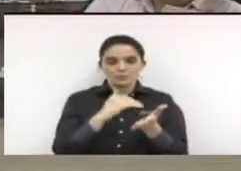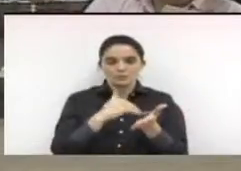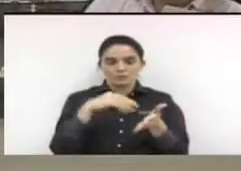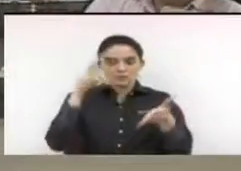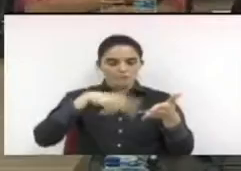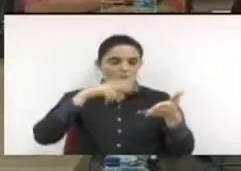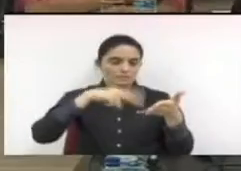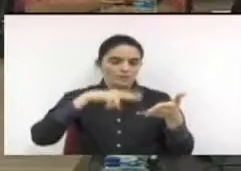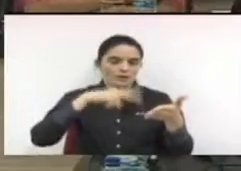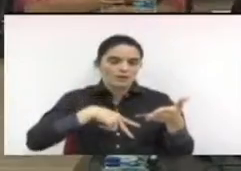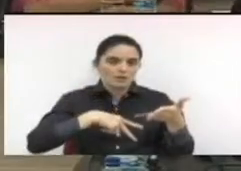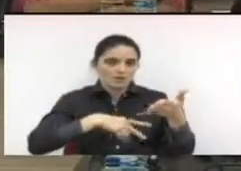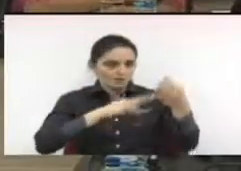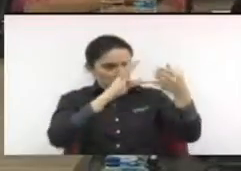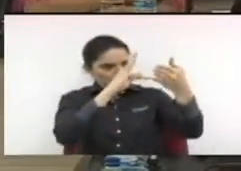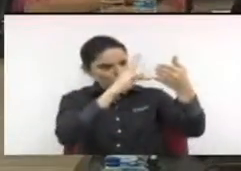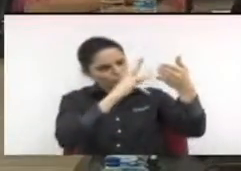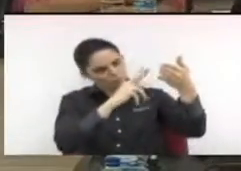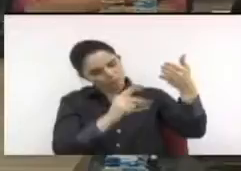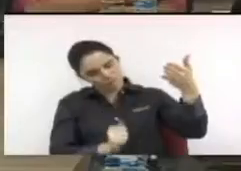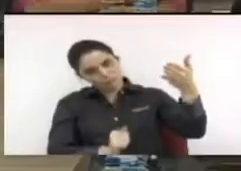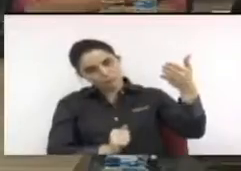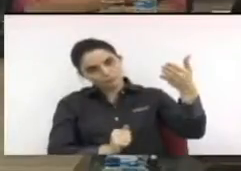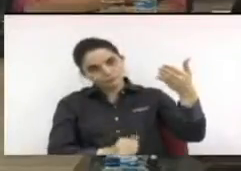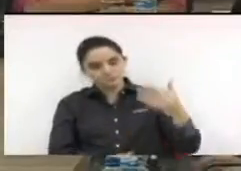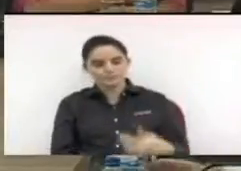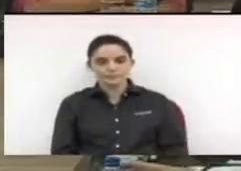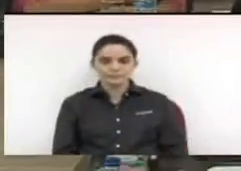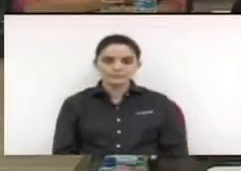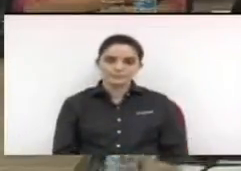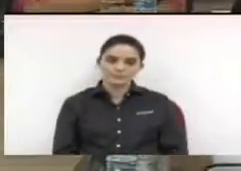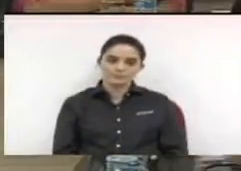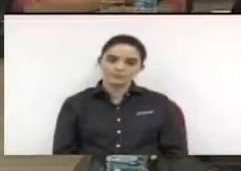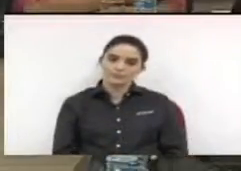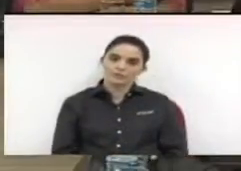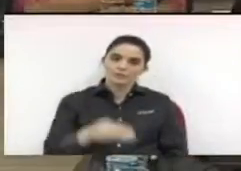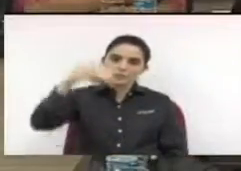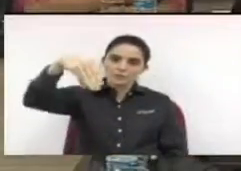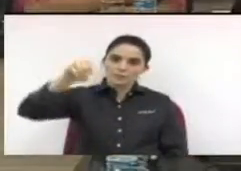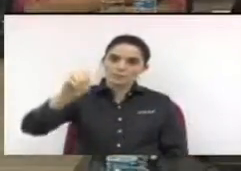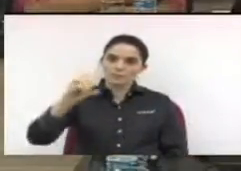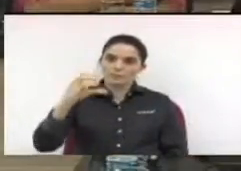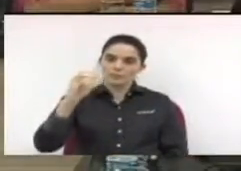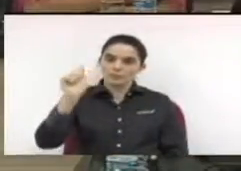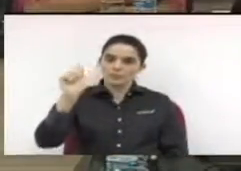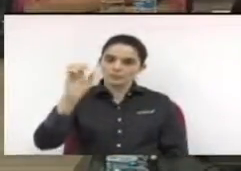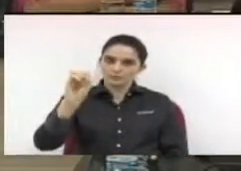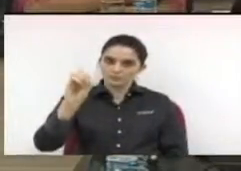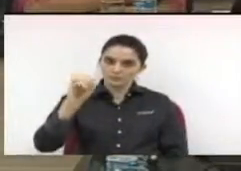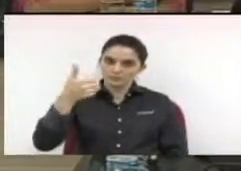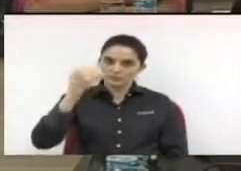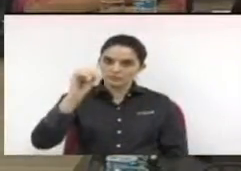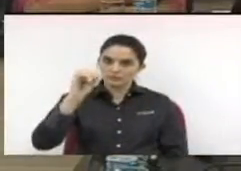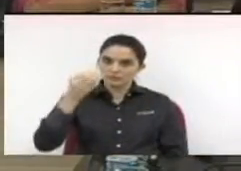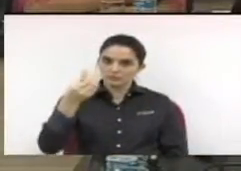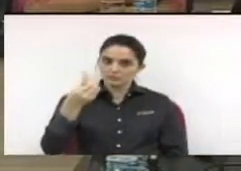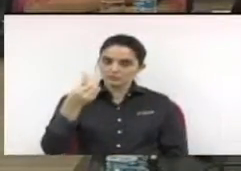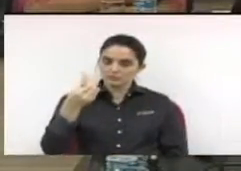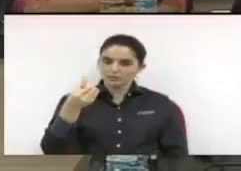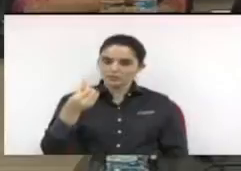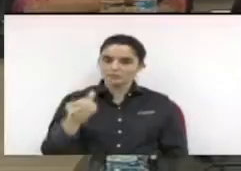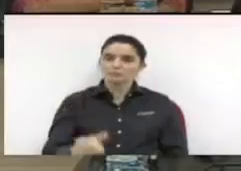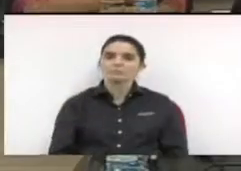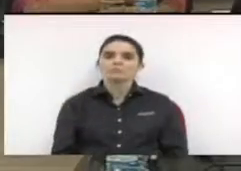moção no seu teor completo. Moção 106 barra 2015. Moção de